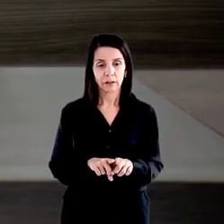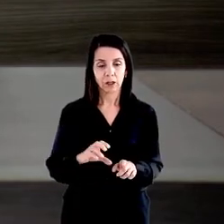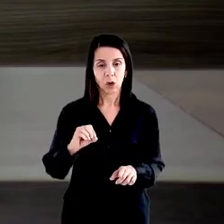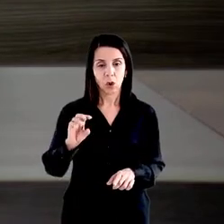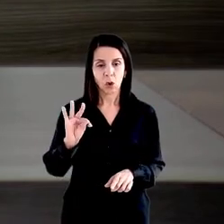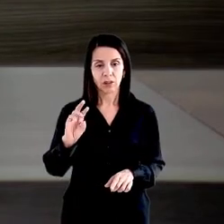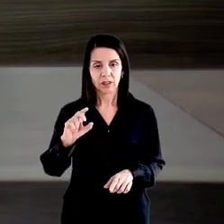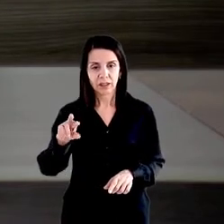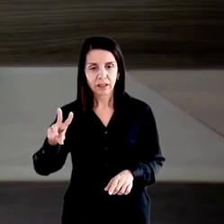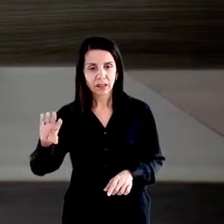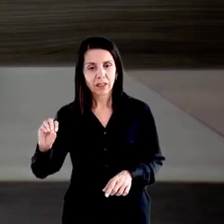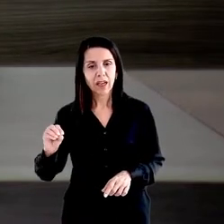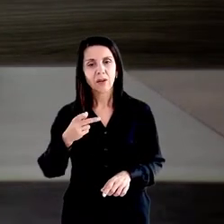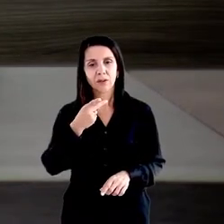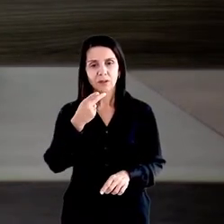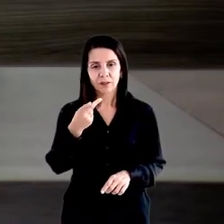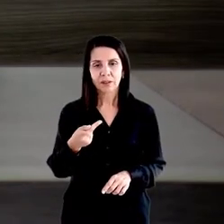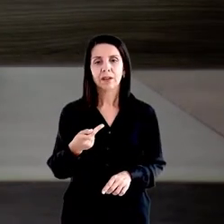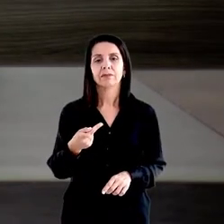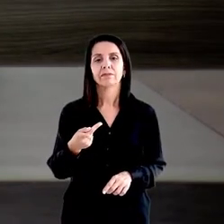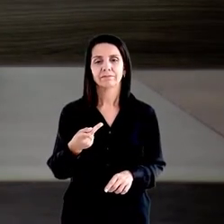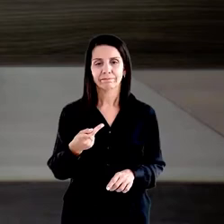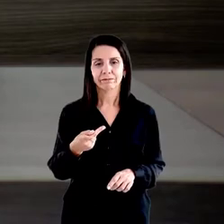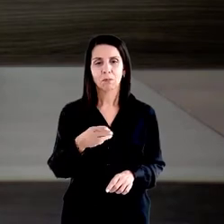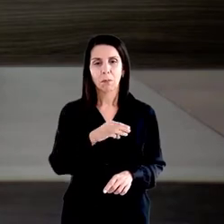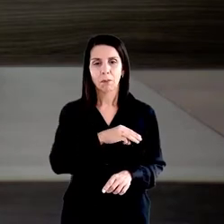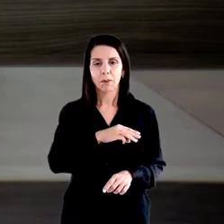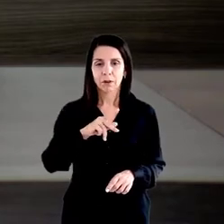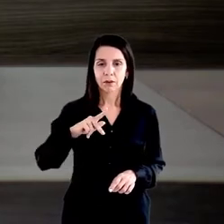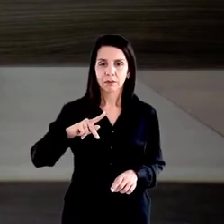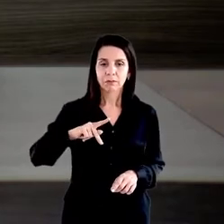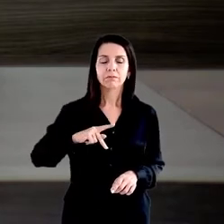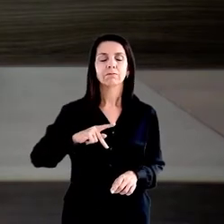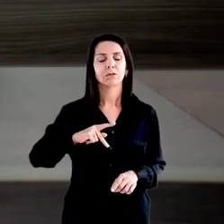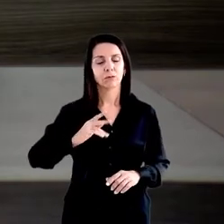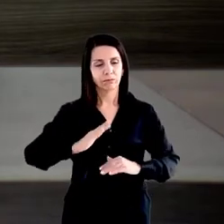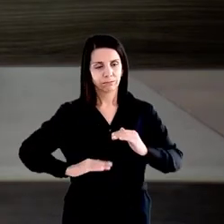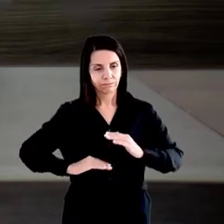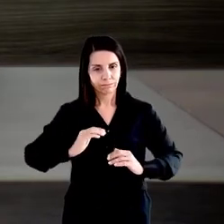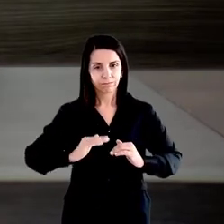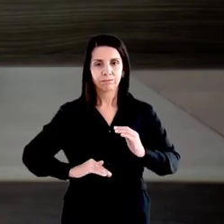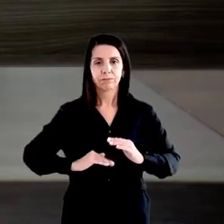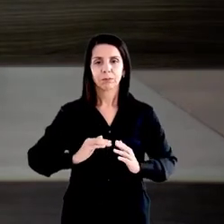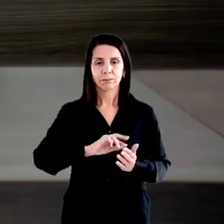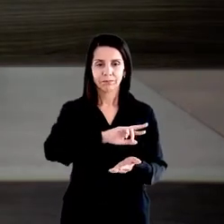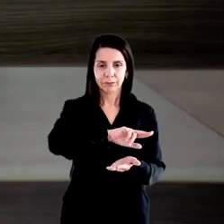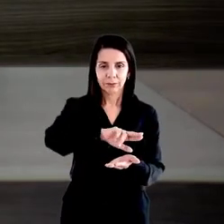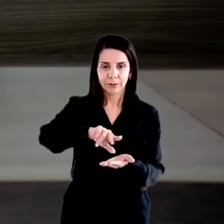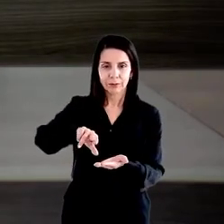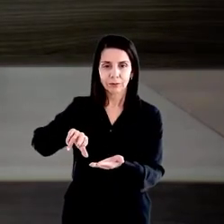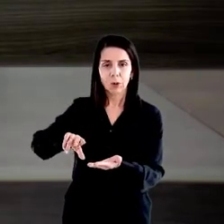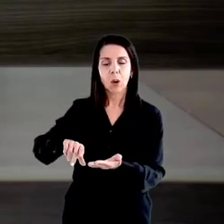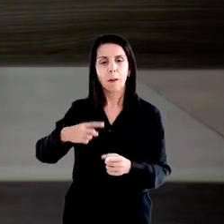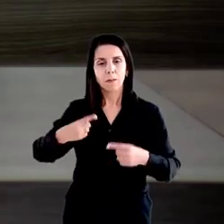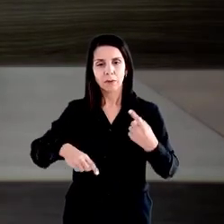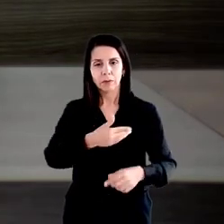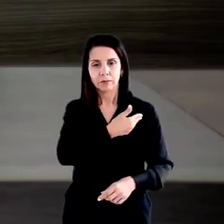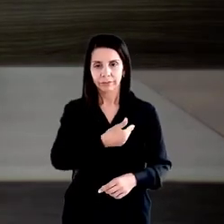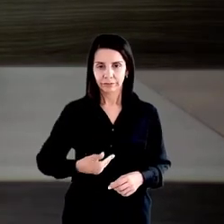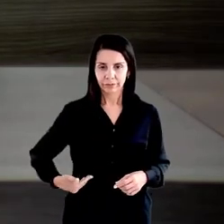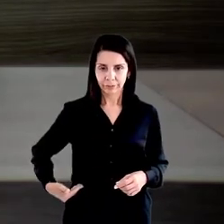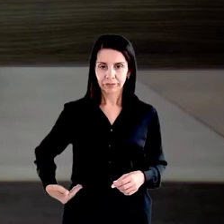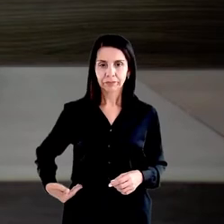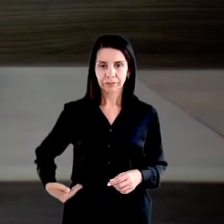dos instrumentais, Ministério Público, na condição de induzir as políticas públicas, não ser,